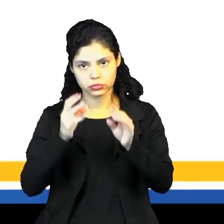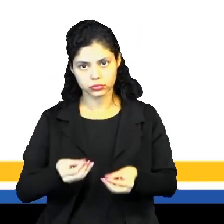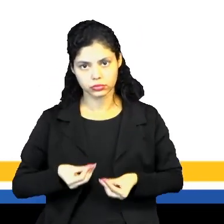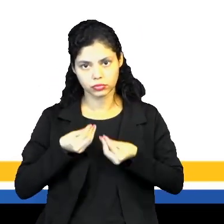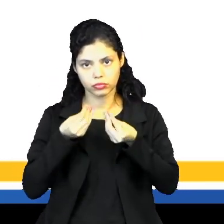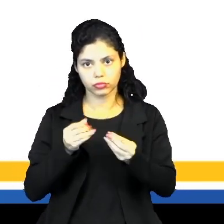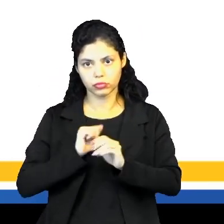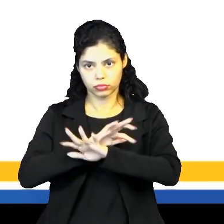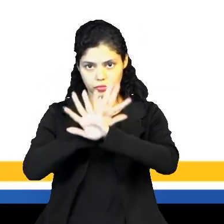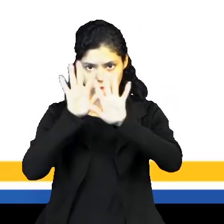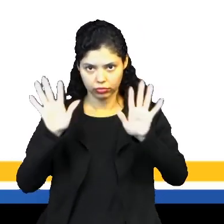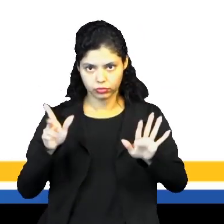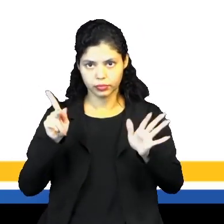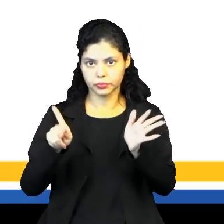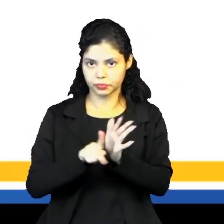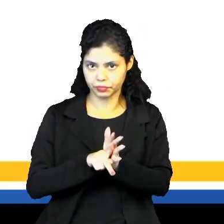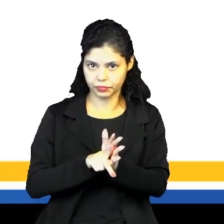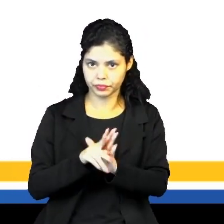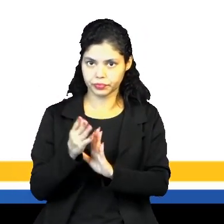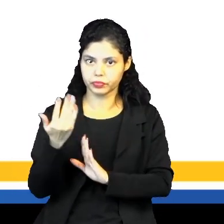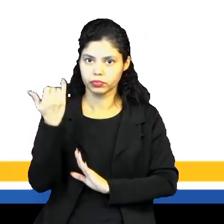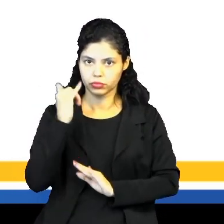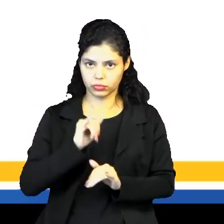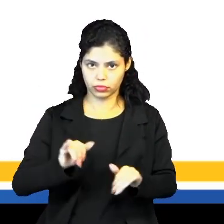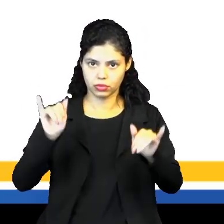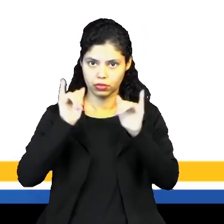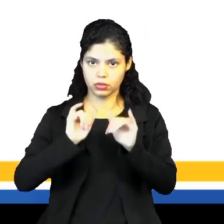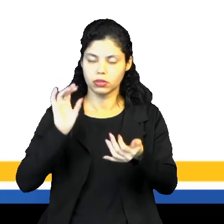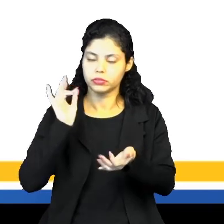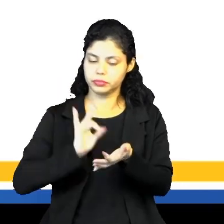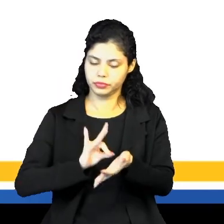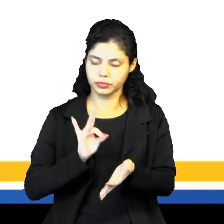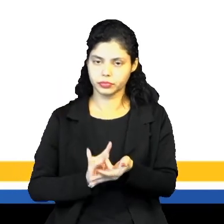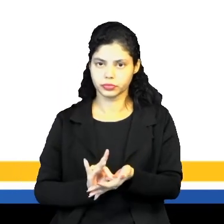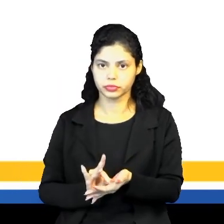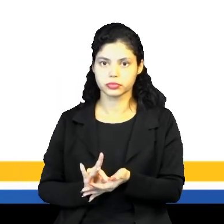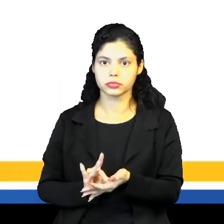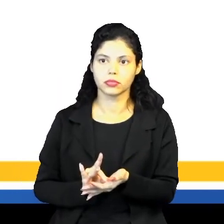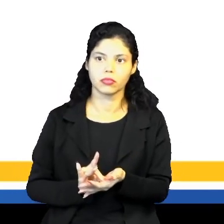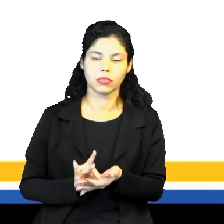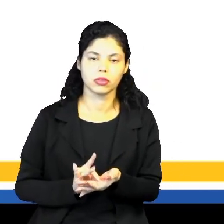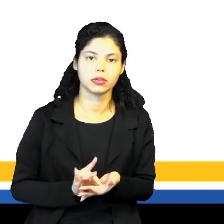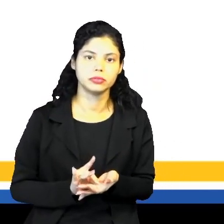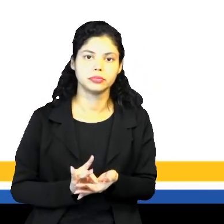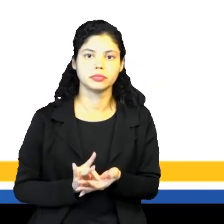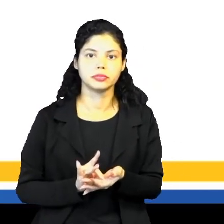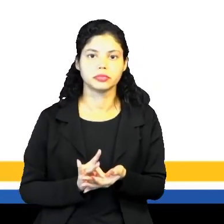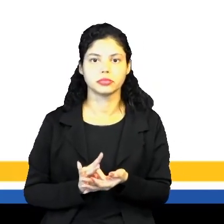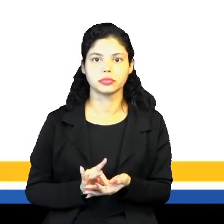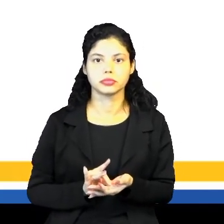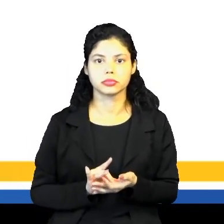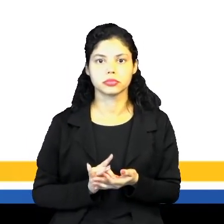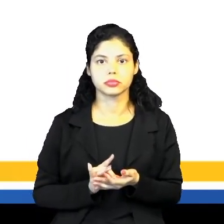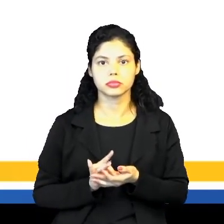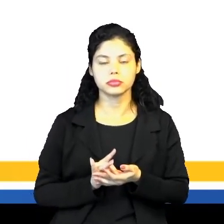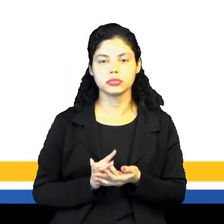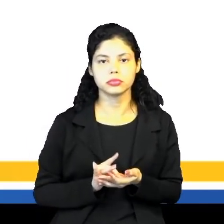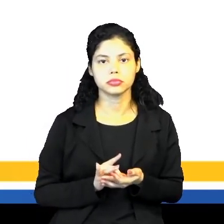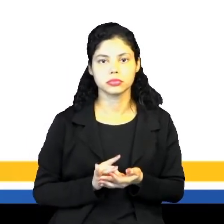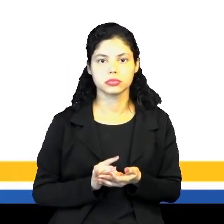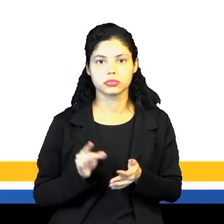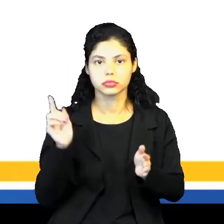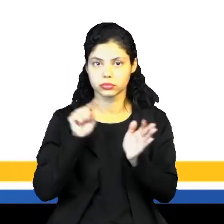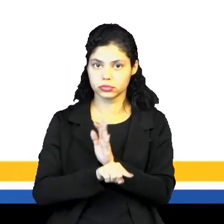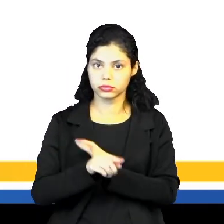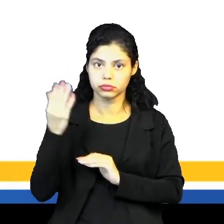efetivamente sua mensagem, ou seja, para que, de fato, a notícia entregue a sua mensagem, ela deve responder, né? As